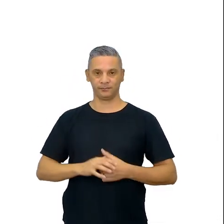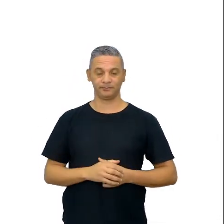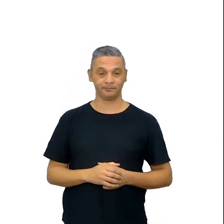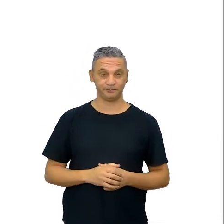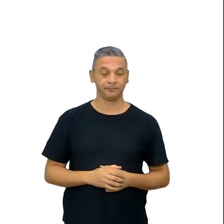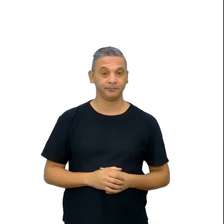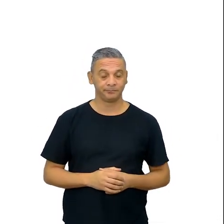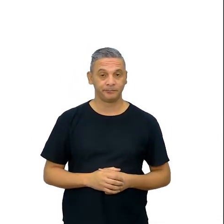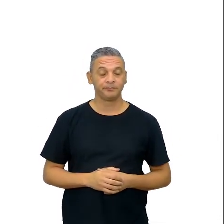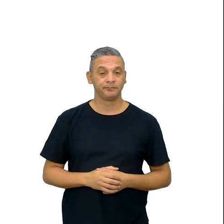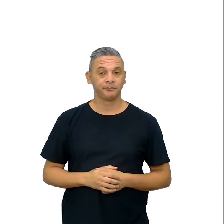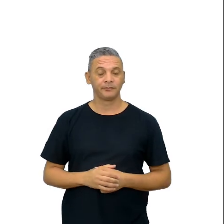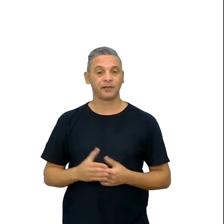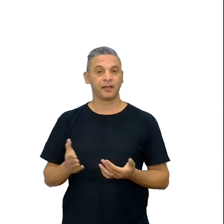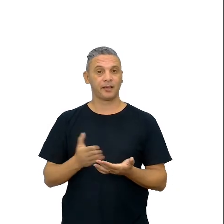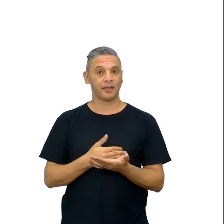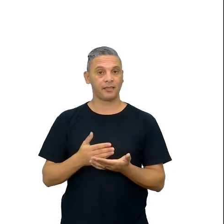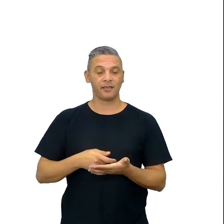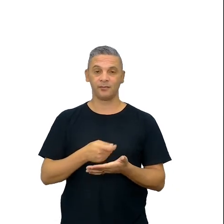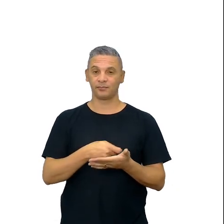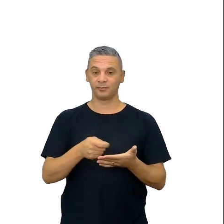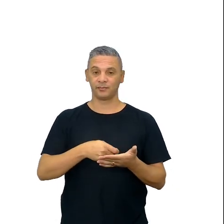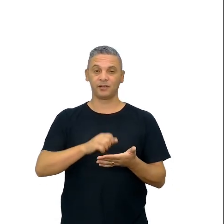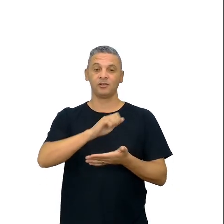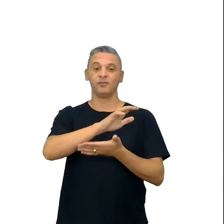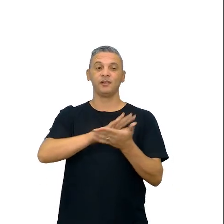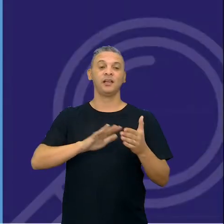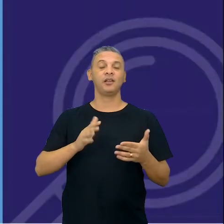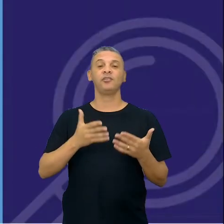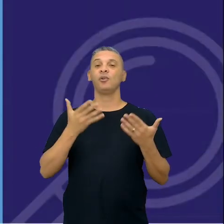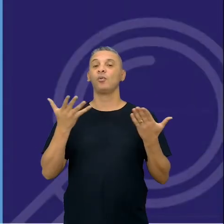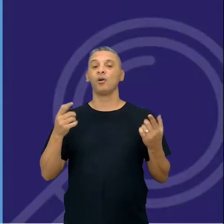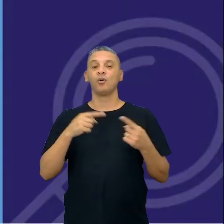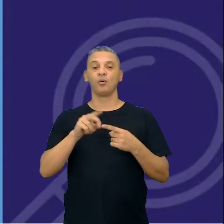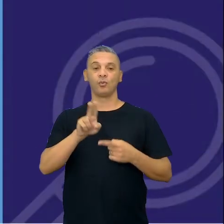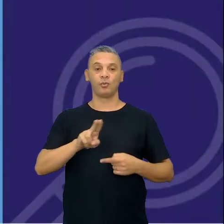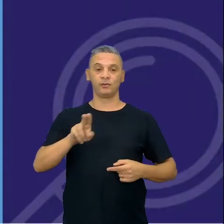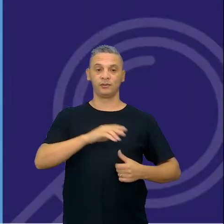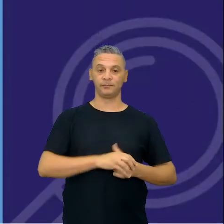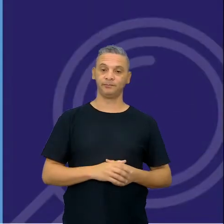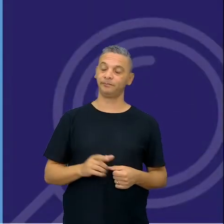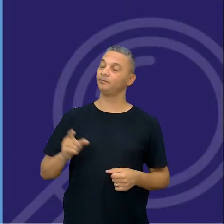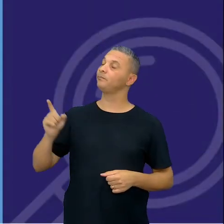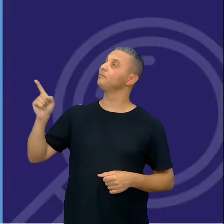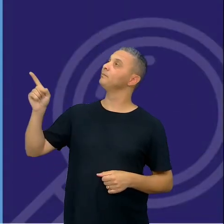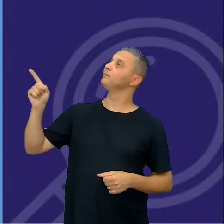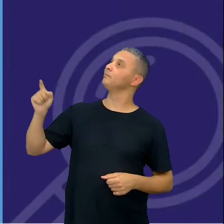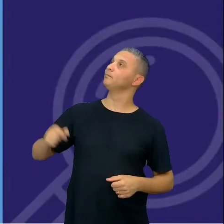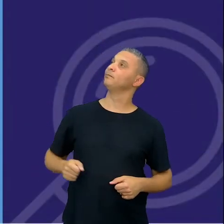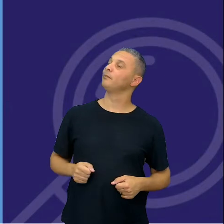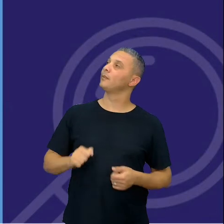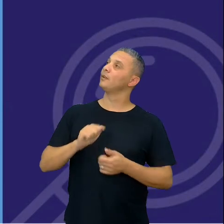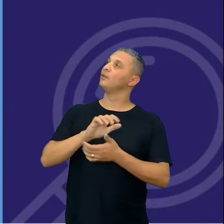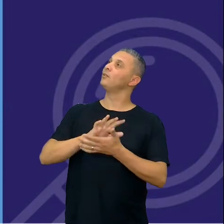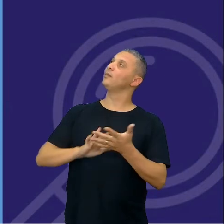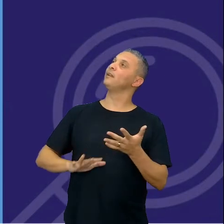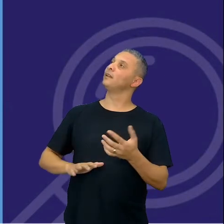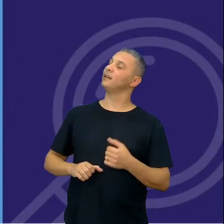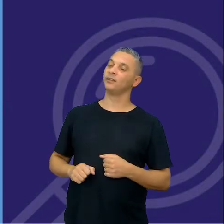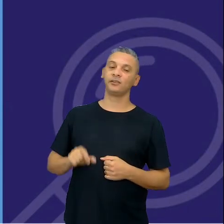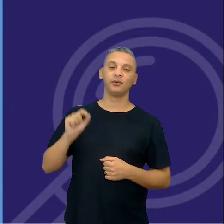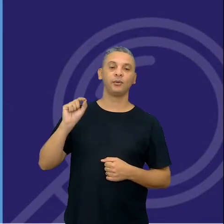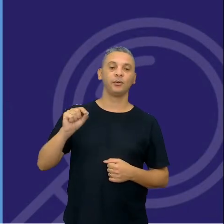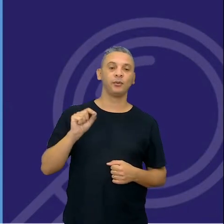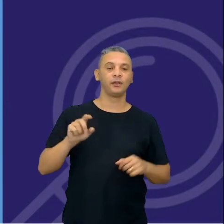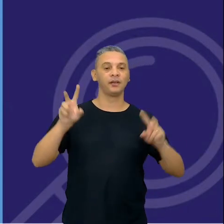Bom, dentro do caderno, que atividade eu trouxe que poderia ser utilizada? Eu trouxe a atividade onde ele